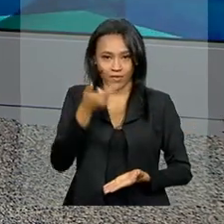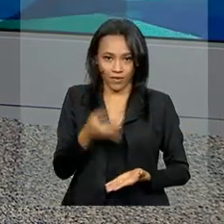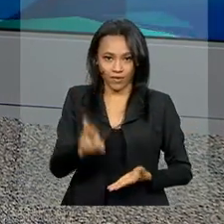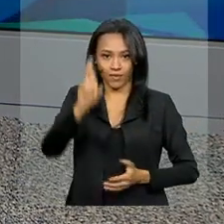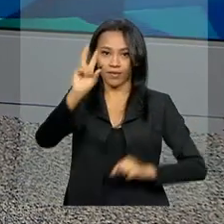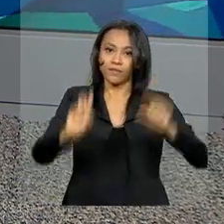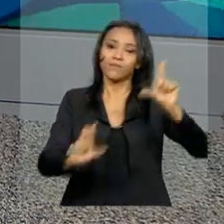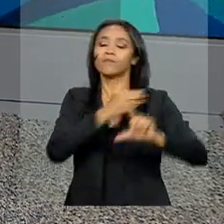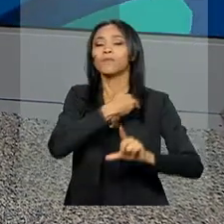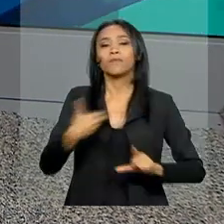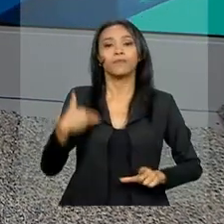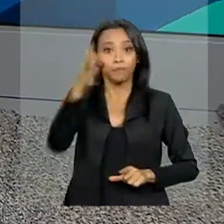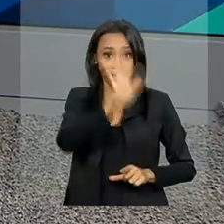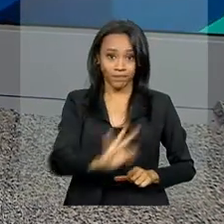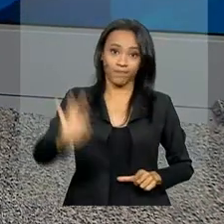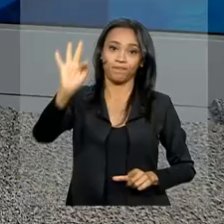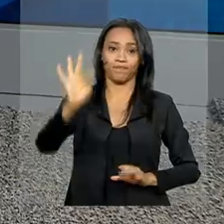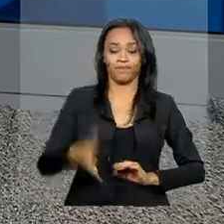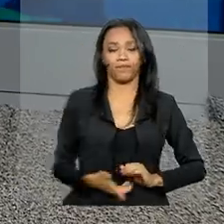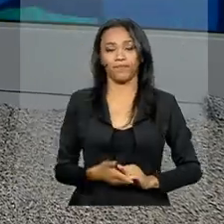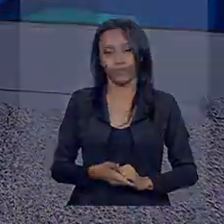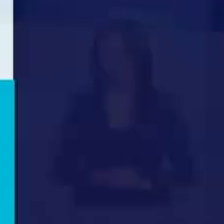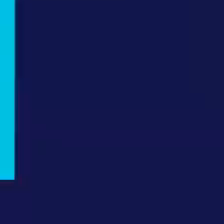na NBR, a TV do Governo Federal.